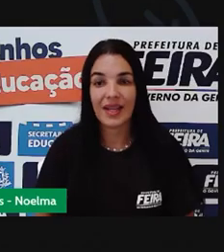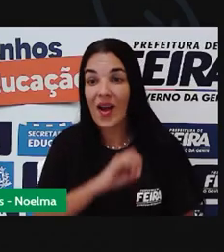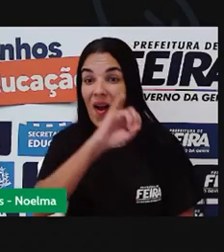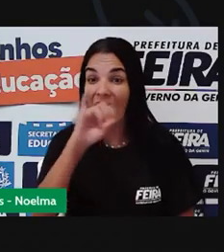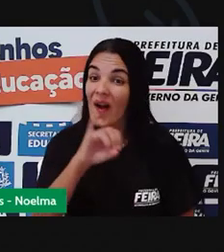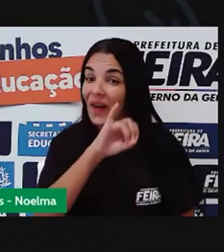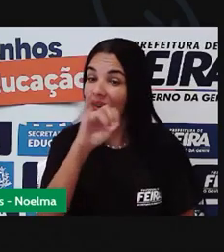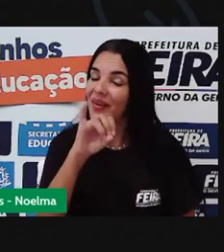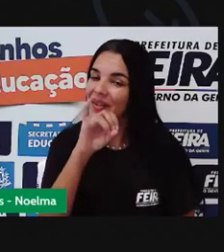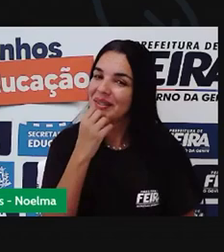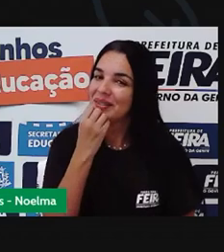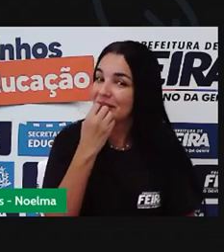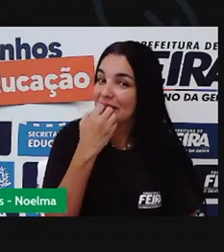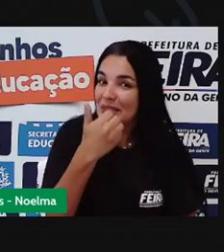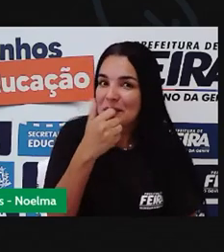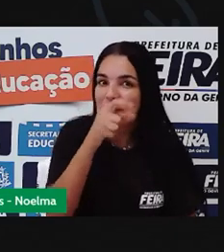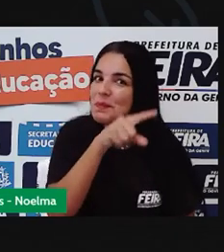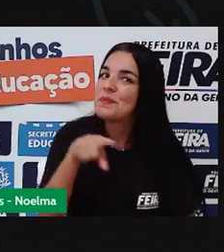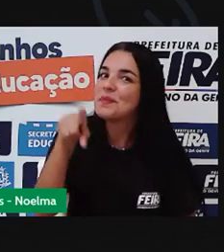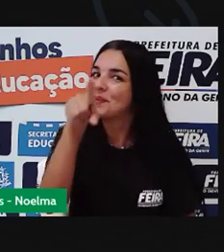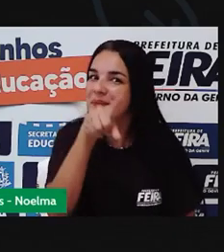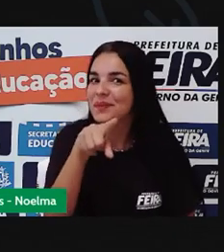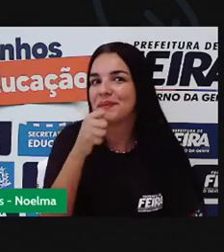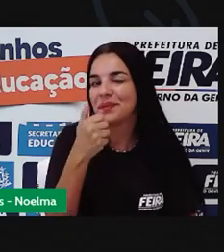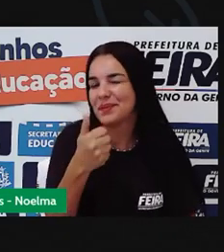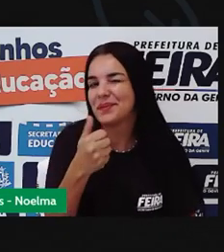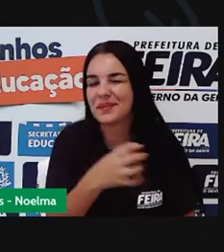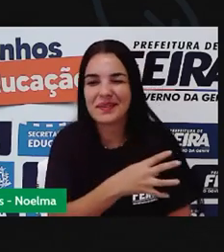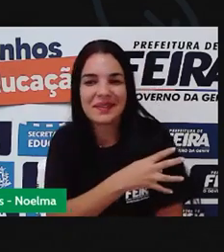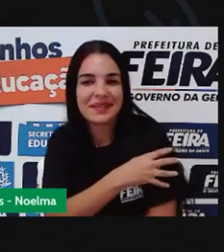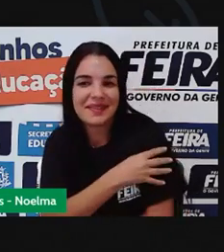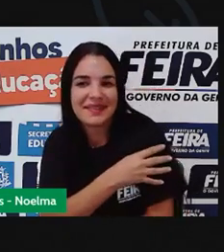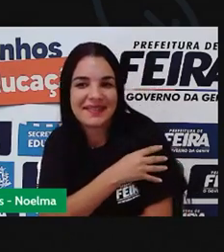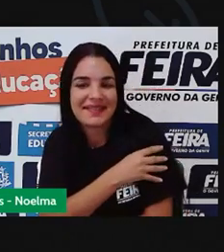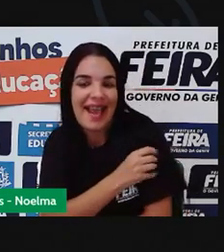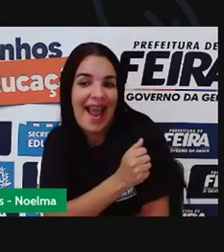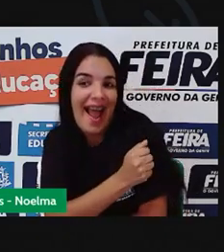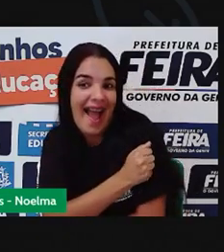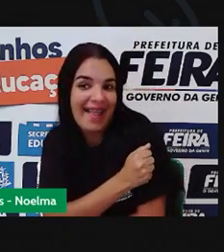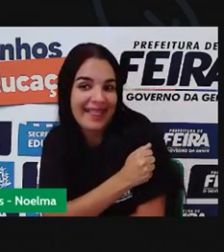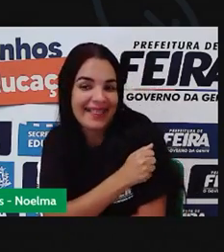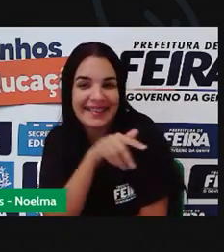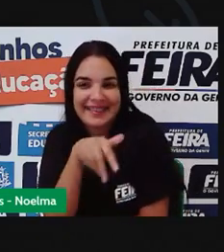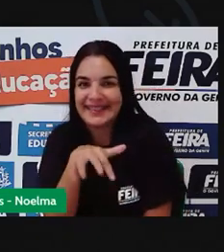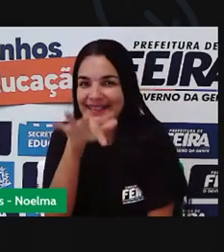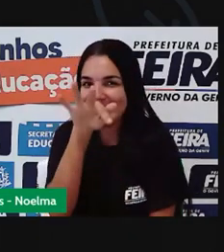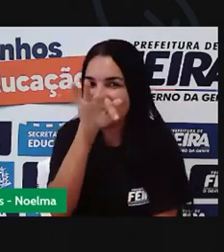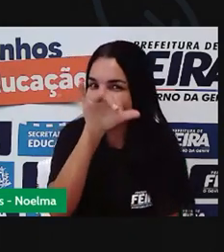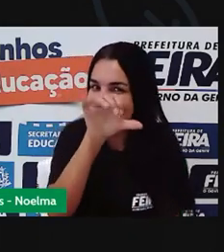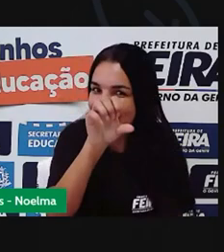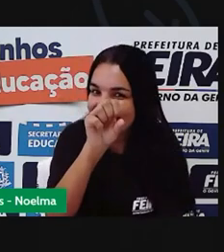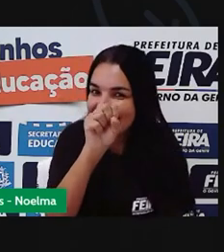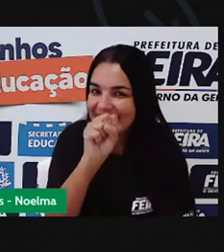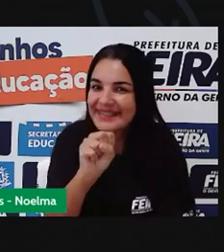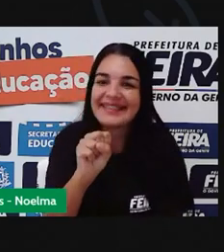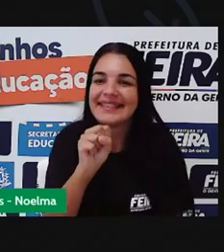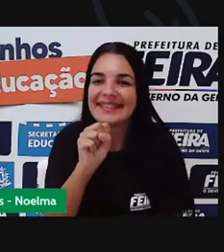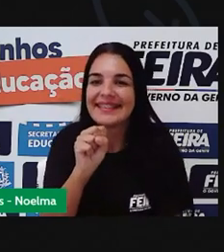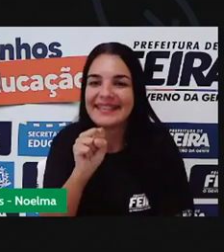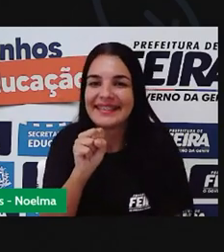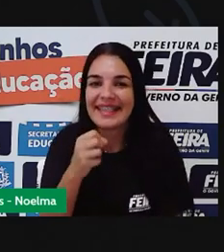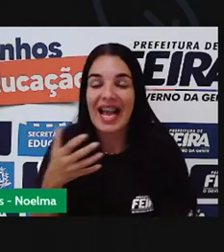Olá, meus amores, tudo bem com vocês? Nossos 4 anos, né? Aí da nossa cidade, Ferreira de Santana.